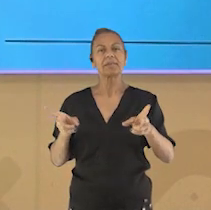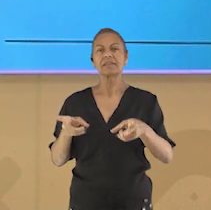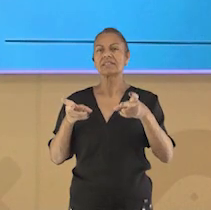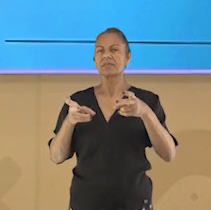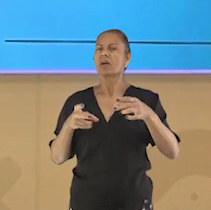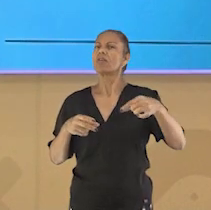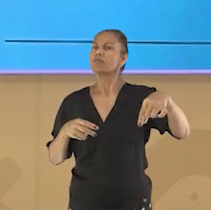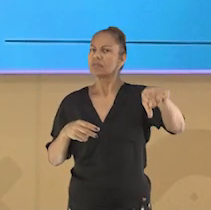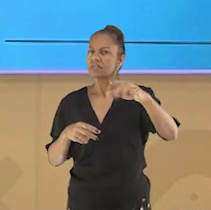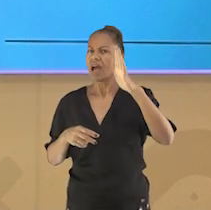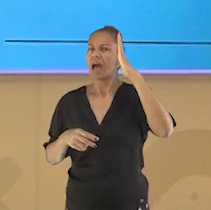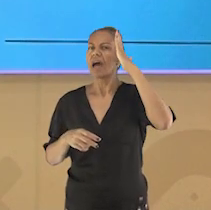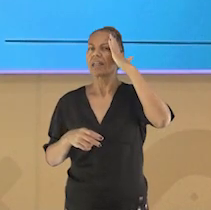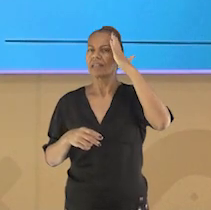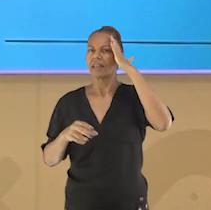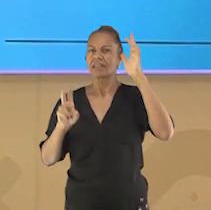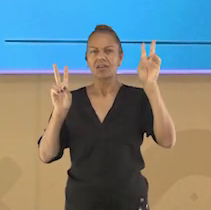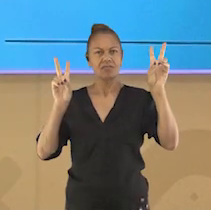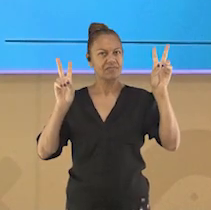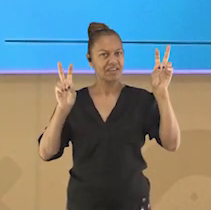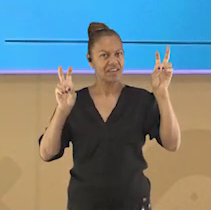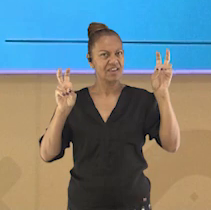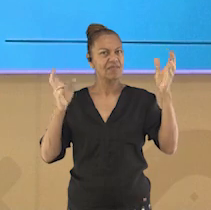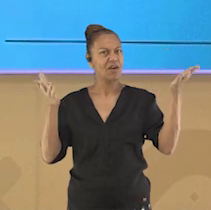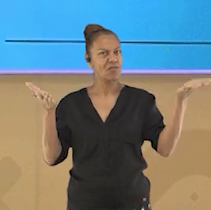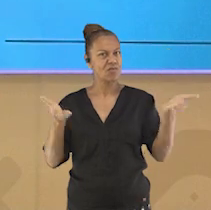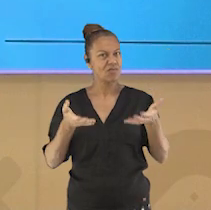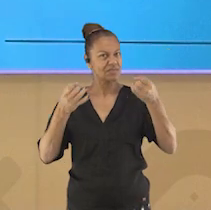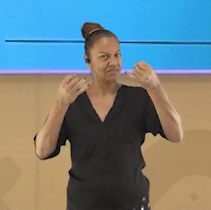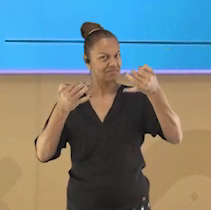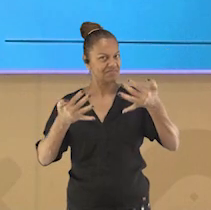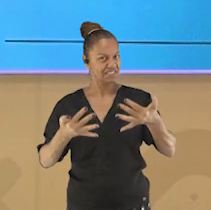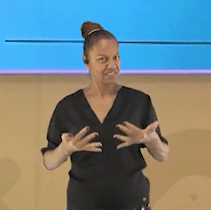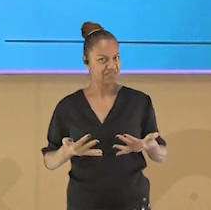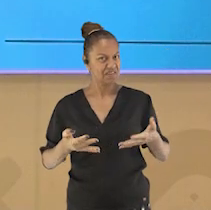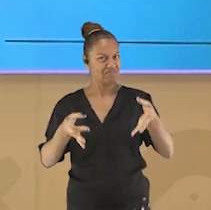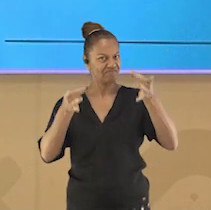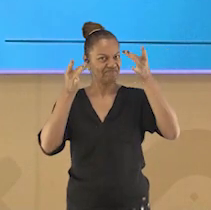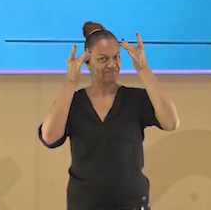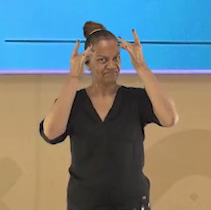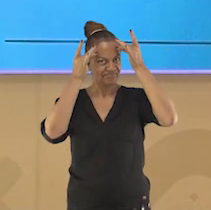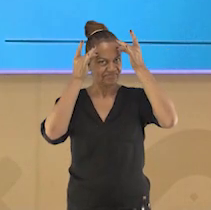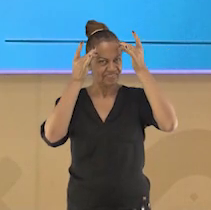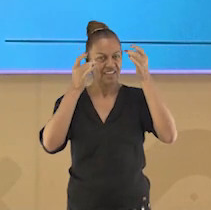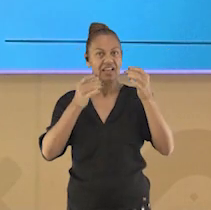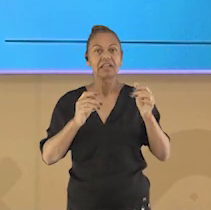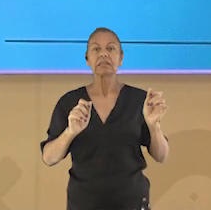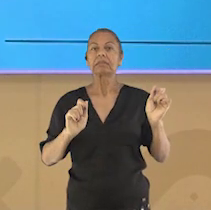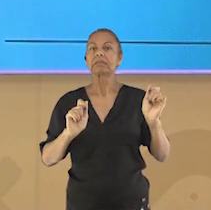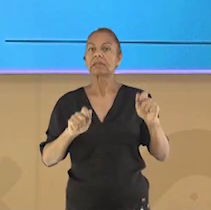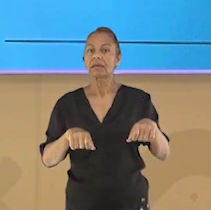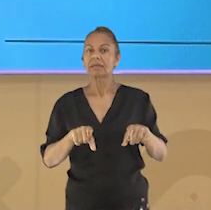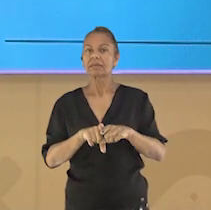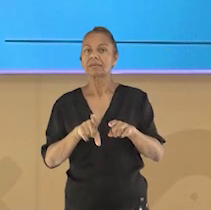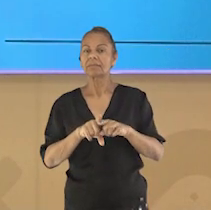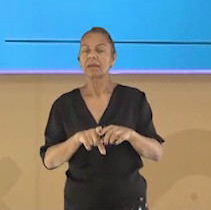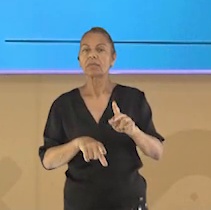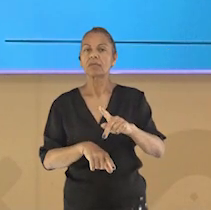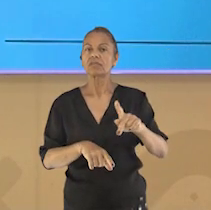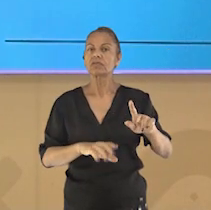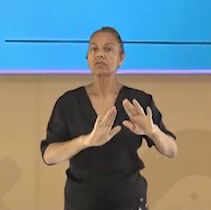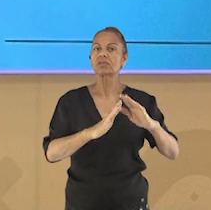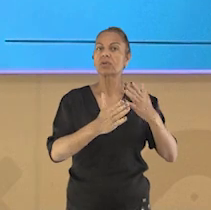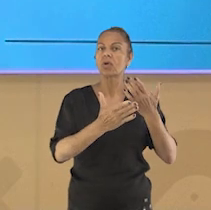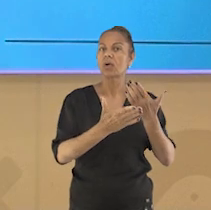realmente entendeu o tema que foi ensinado. Você pode fazer e mostrar aos seus professores na escola também.